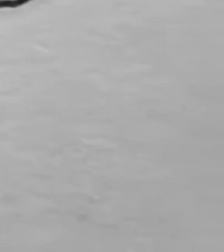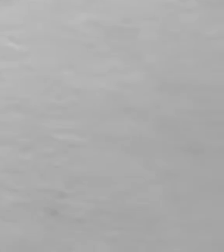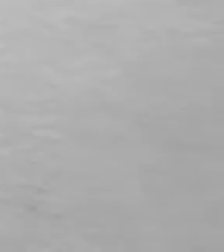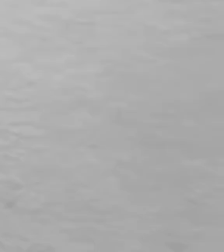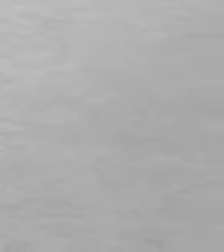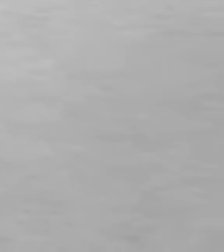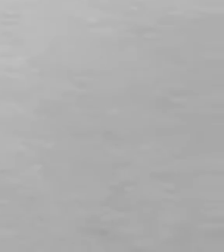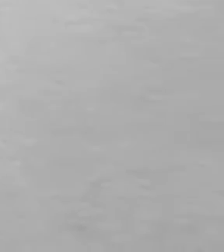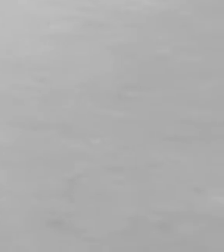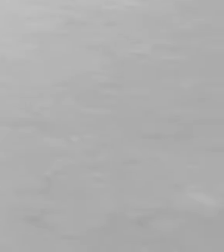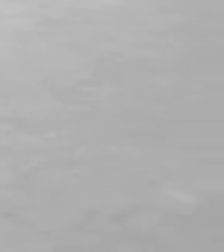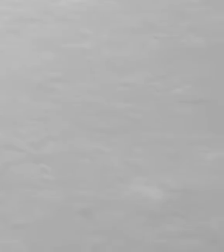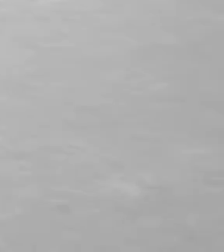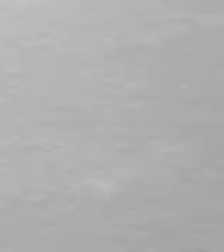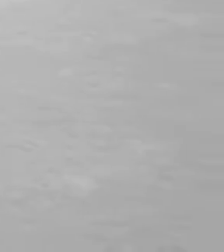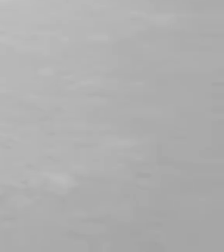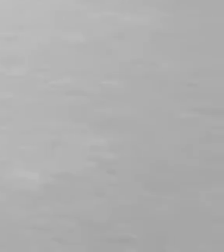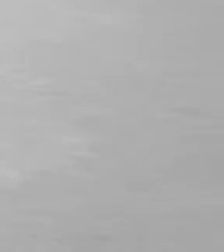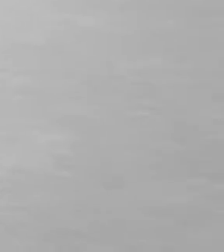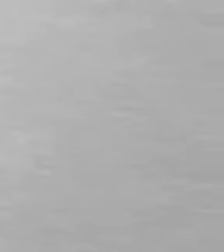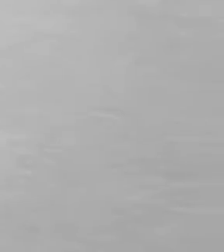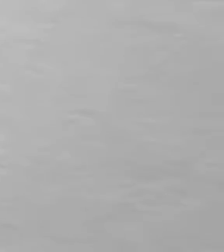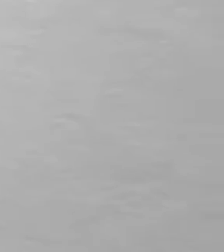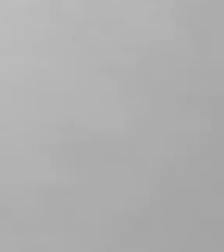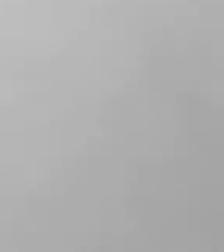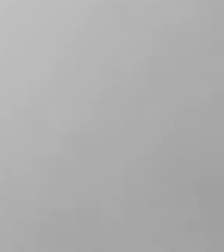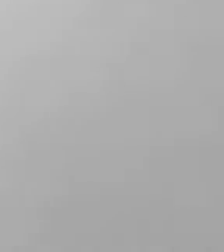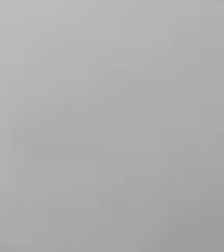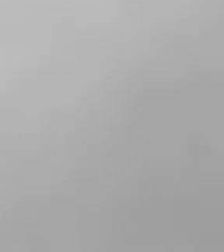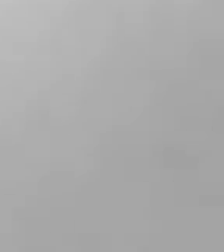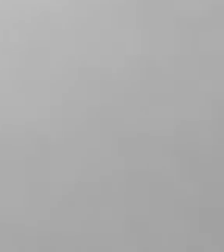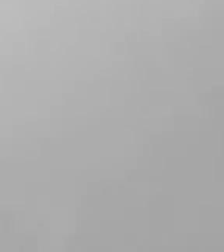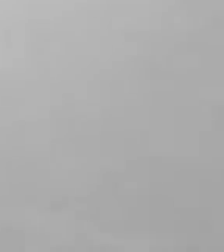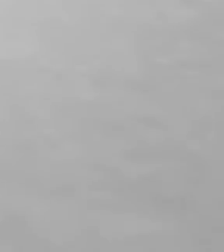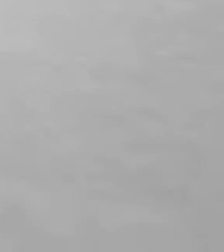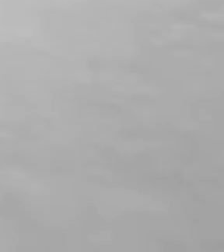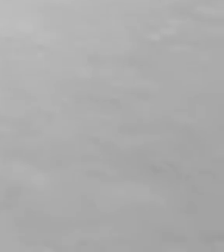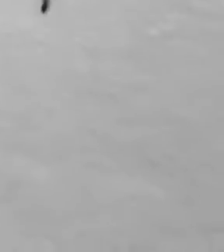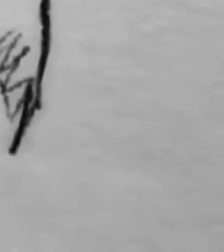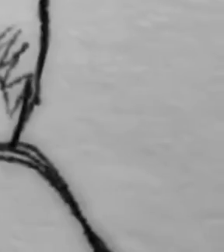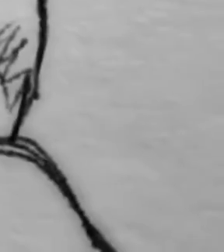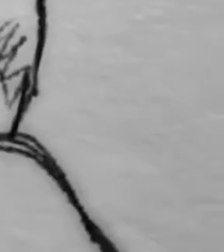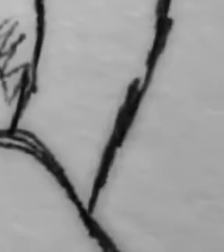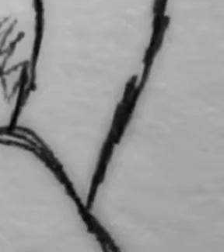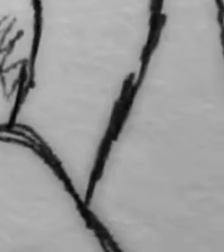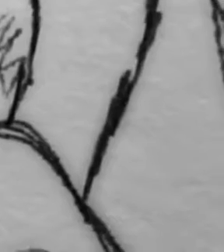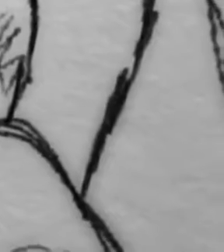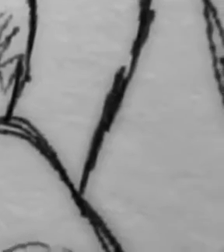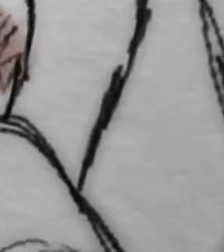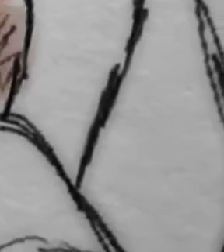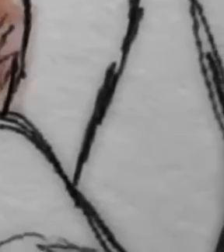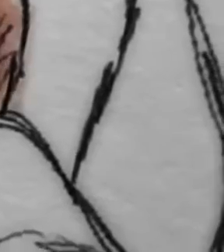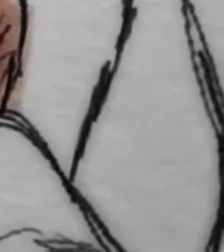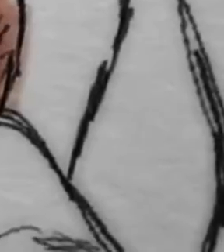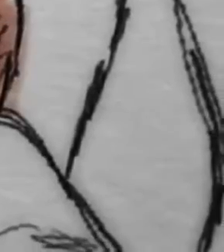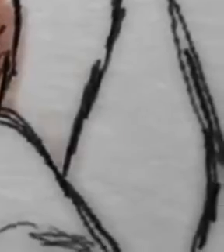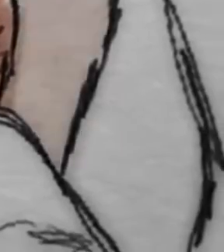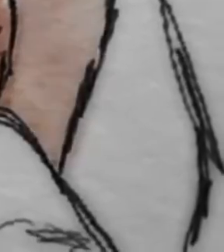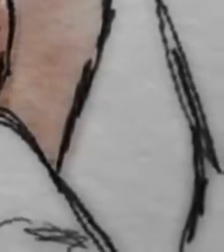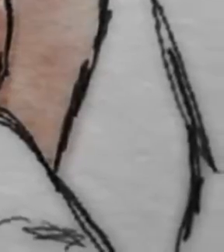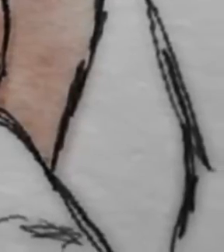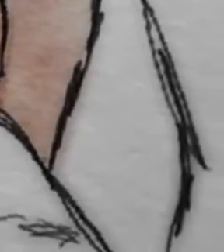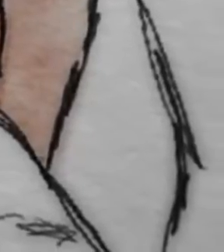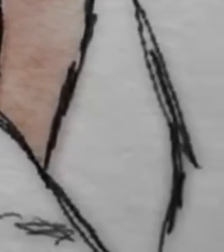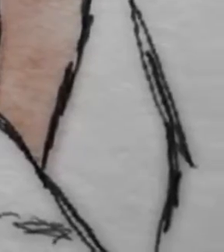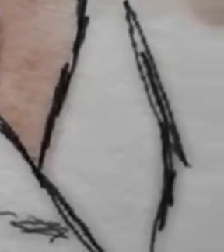horas. Ajude as crianças a encontrarem formas positivas de expressar seus sentimentos, como o medo, a